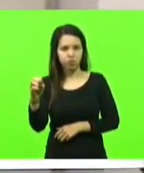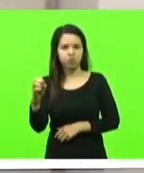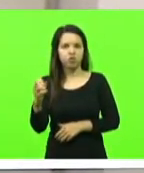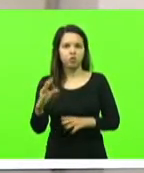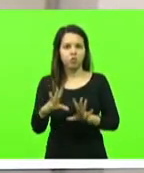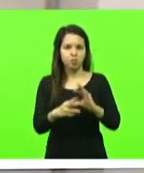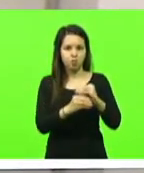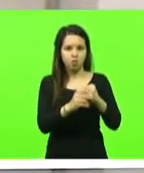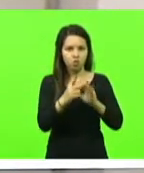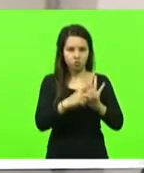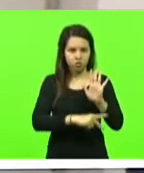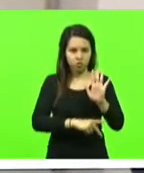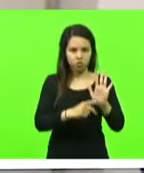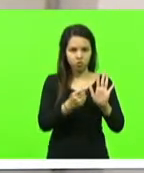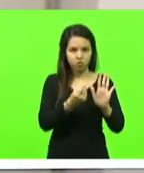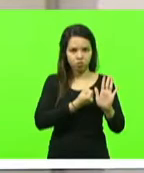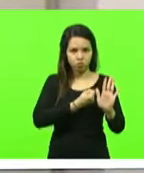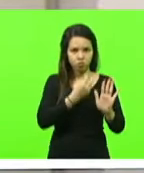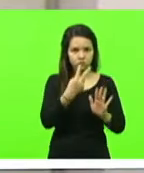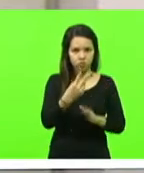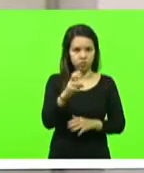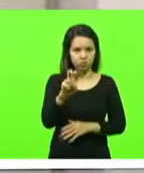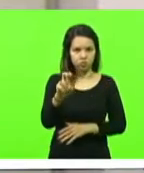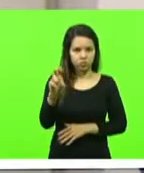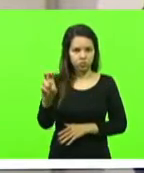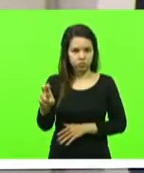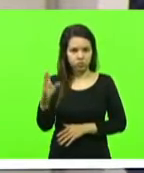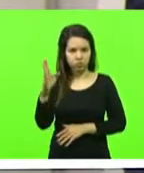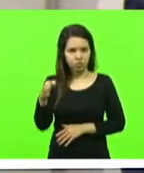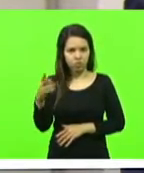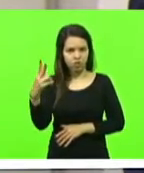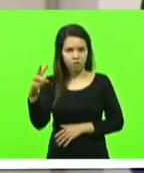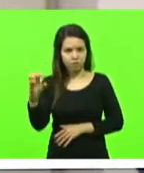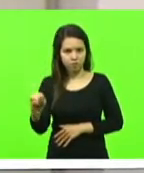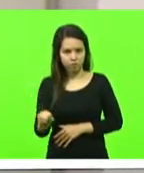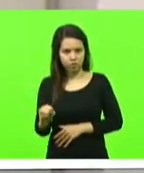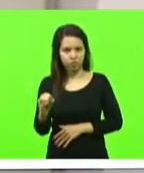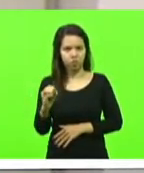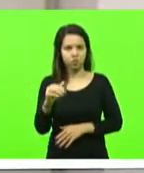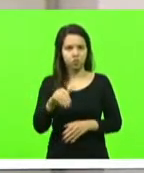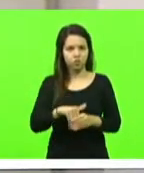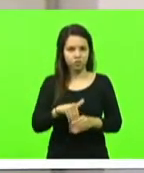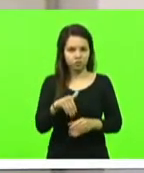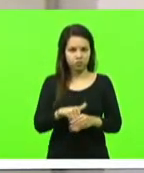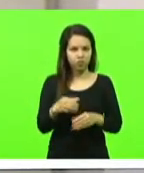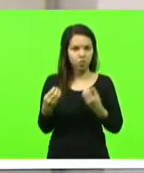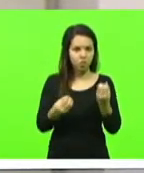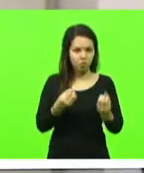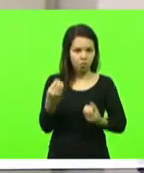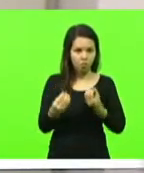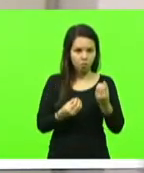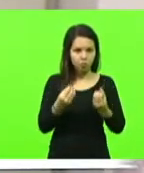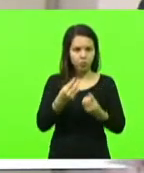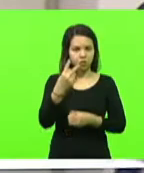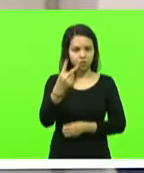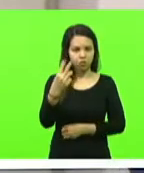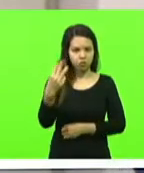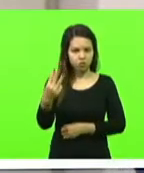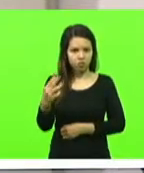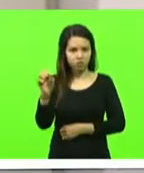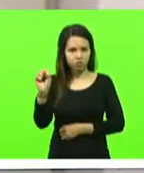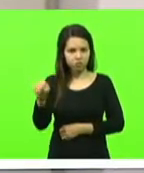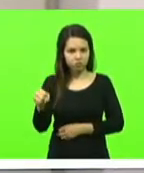ao projeto de lei número 255 barra 2020, com a seguinte votação, 23 votos sim,